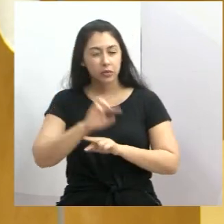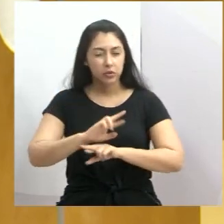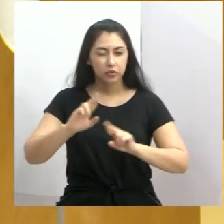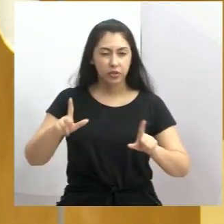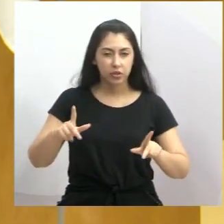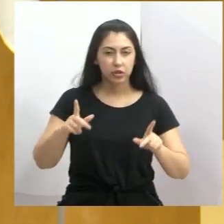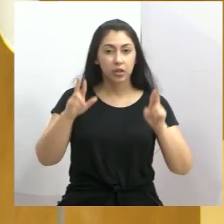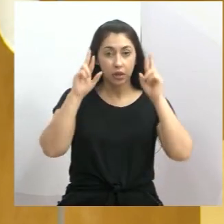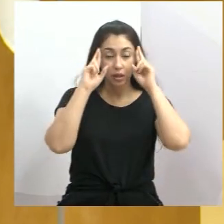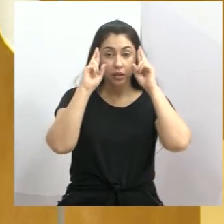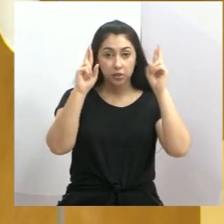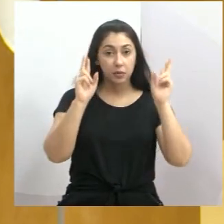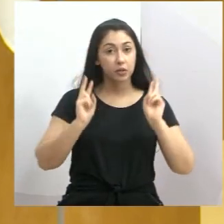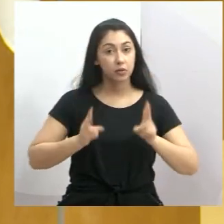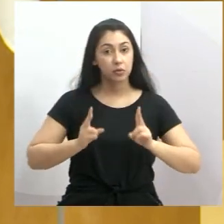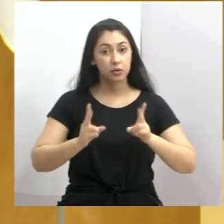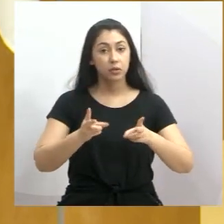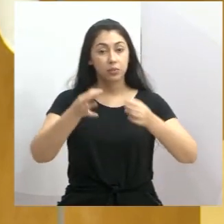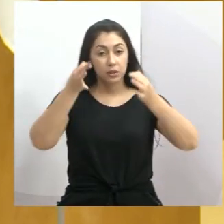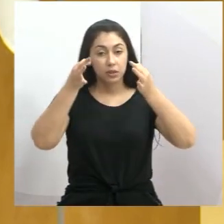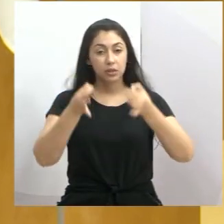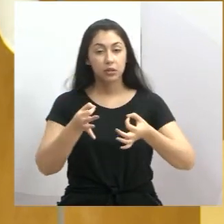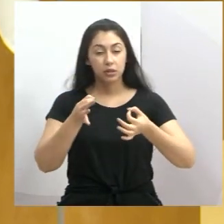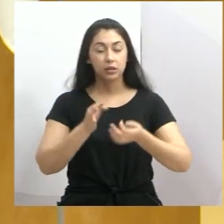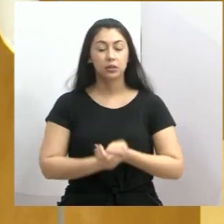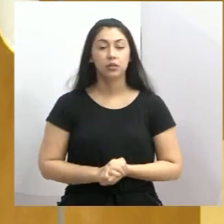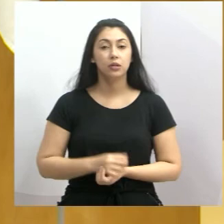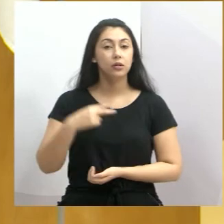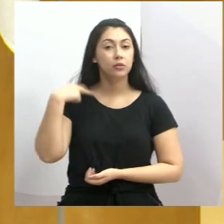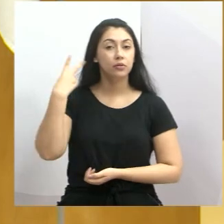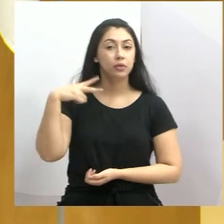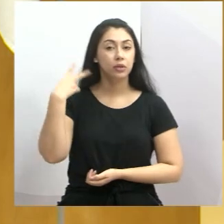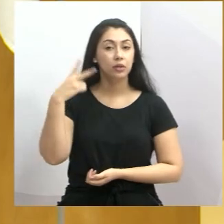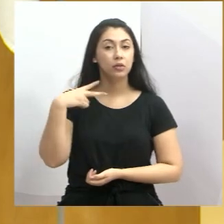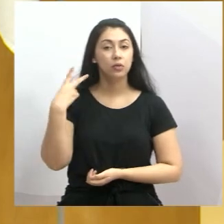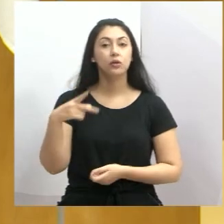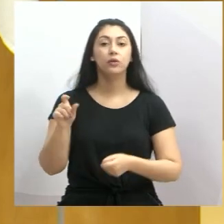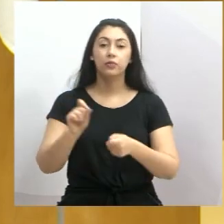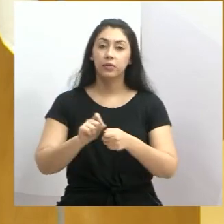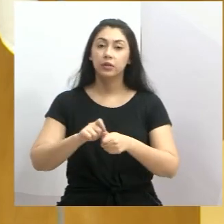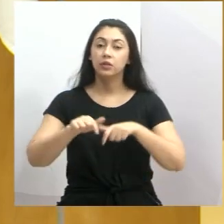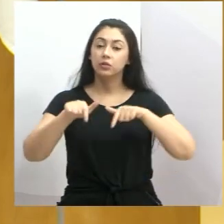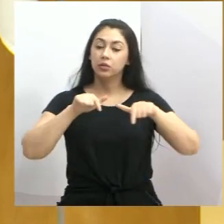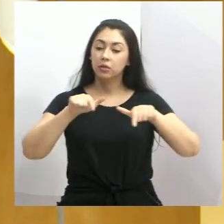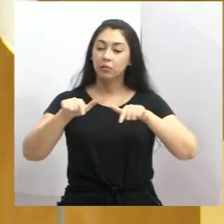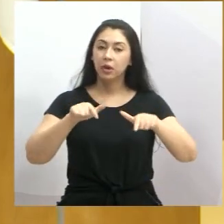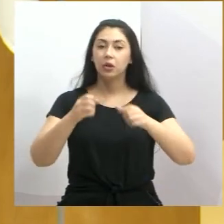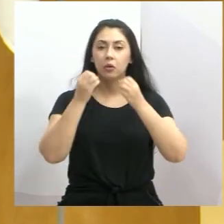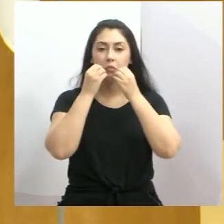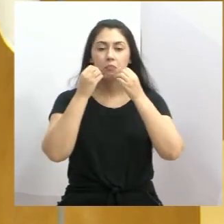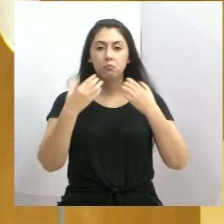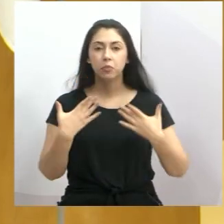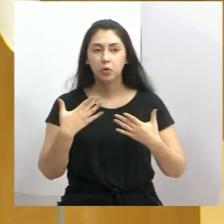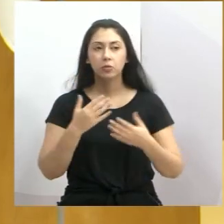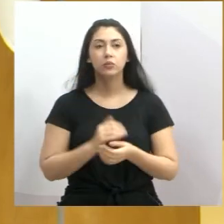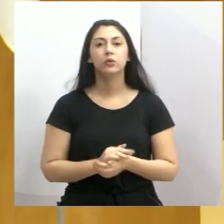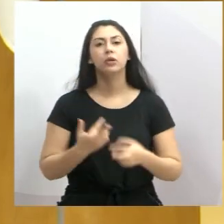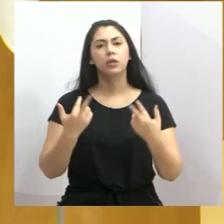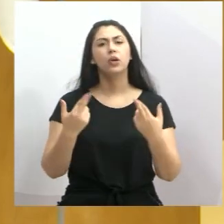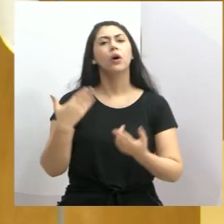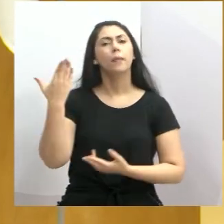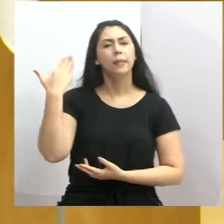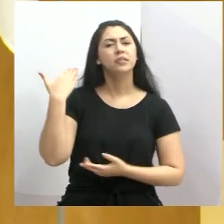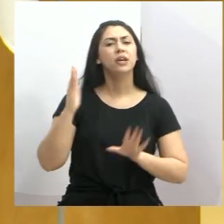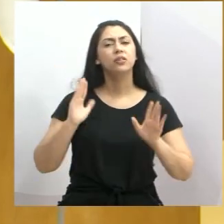respeito ele tem que ter. E eu tenho certeza que o vereador vai fazer um ótimo mandato, assim como já trabalhou muito tempo